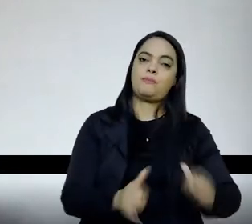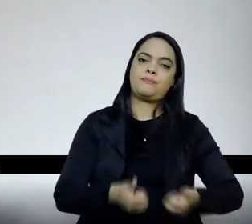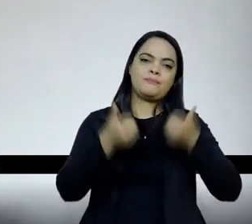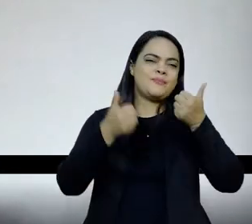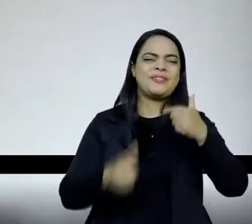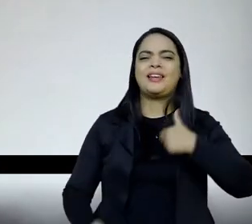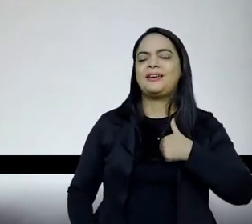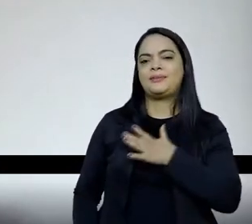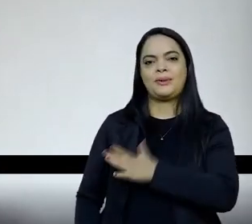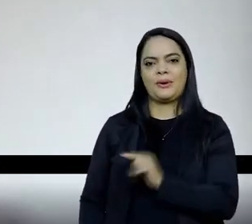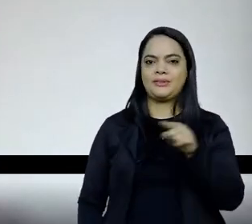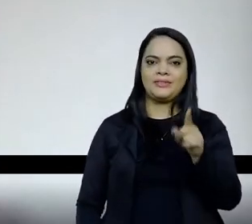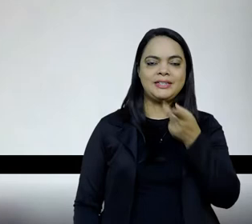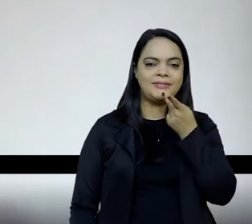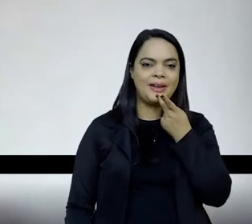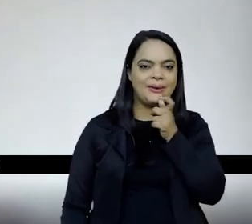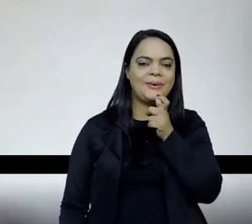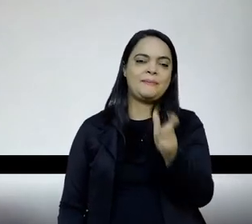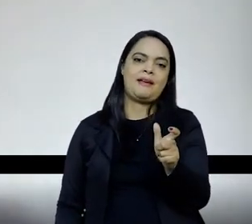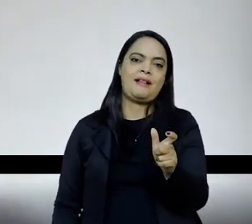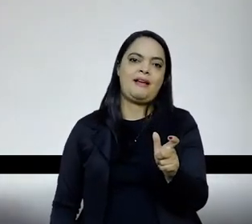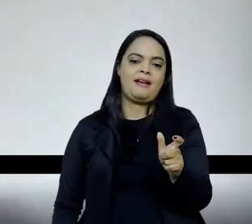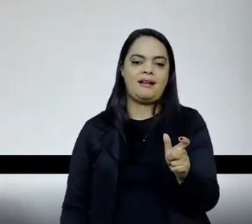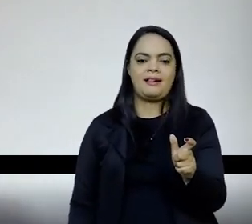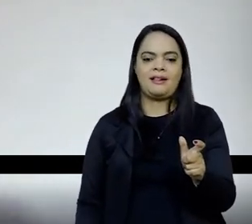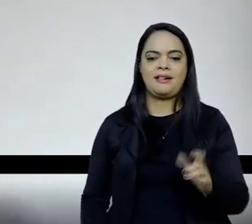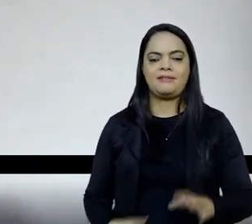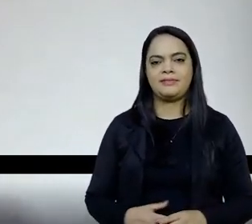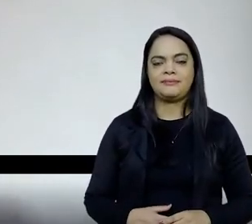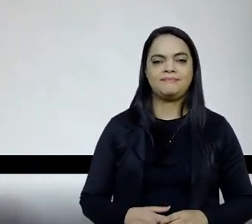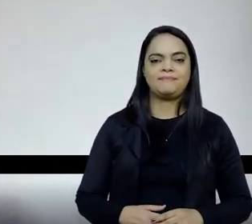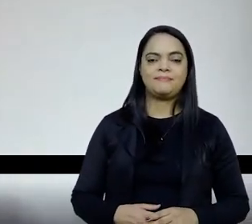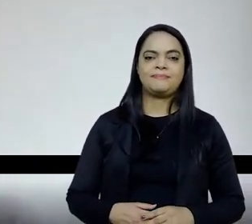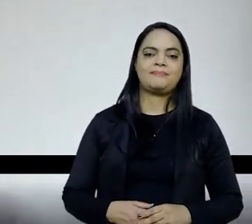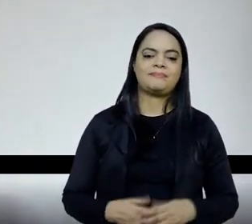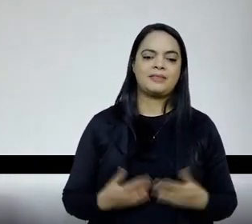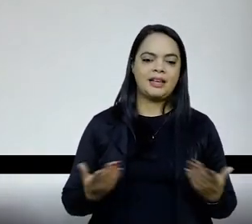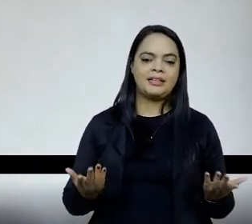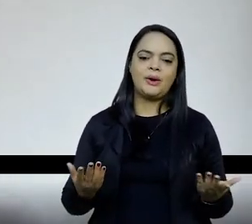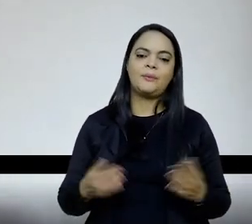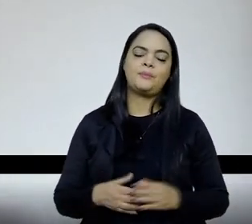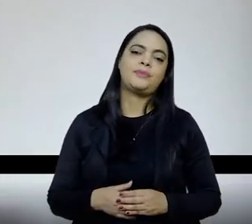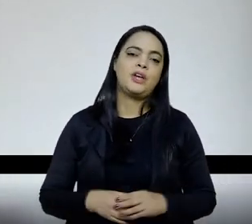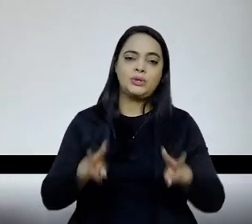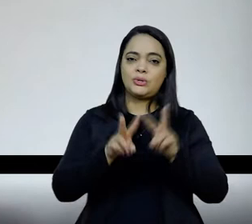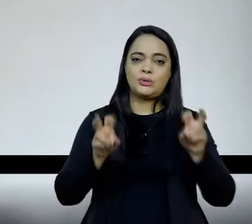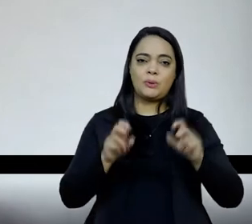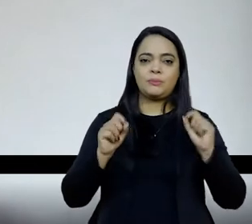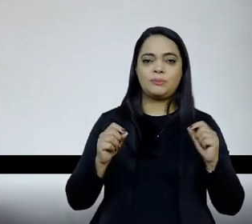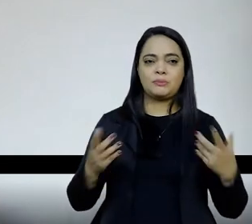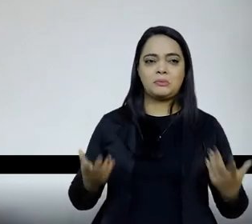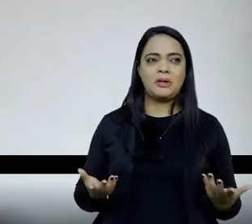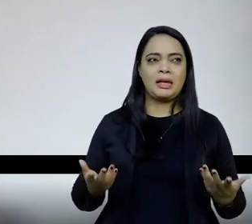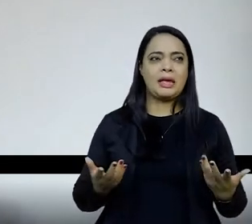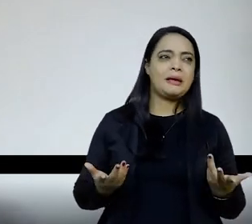gosto muito, você usou essa expressão, e acho que, enfim, não é purismo, não, né? Um pouco essa questão de diluir, talvez é